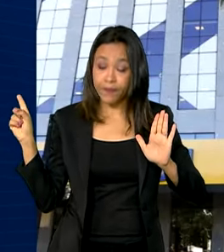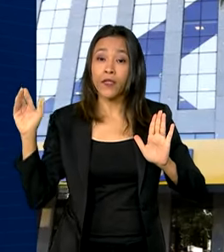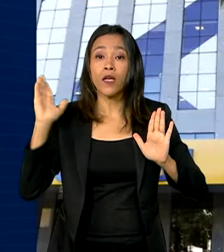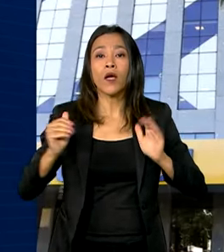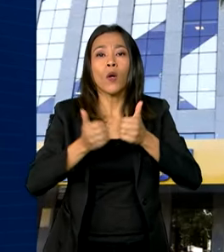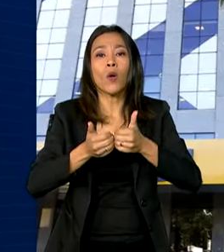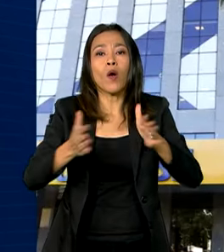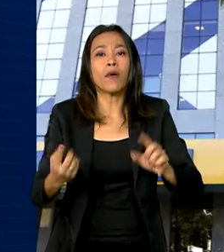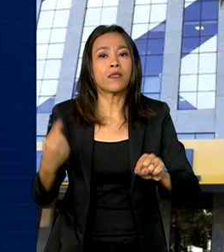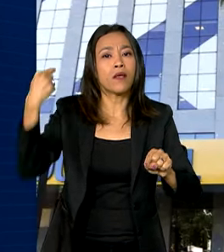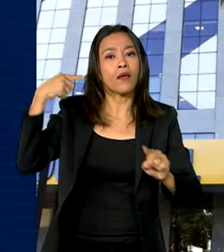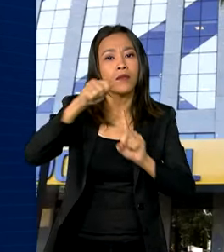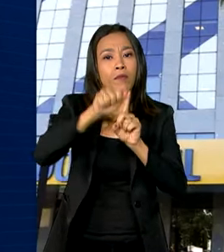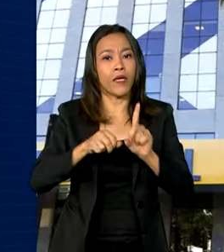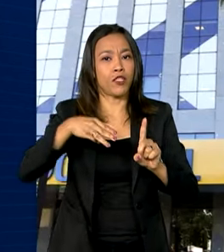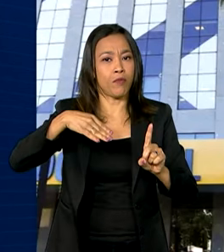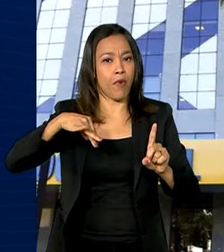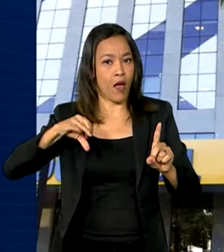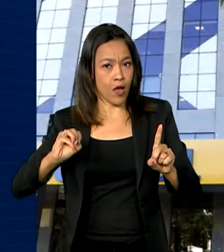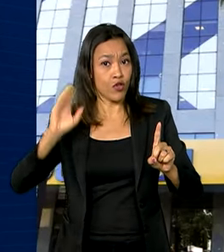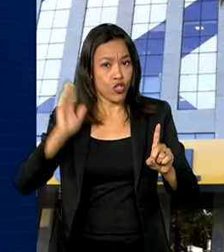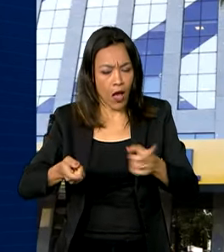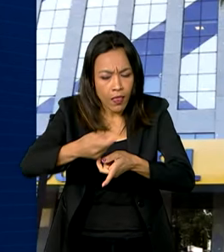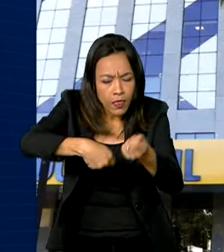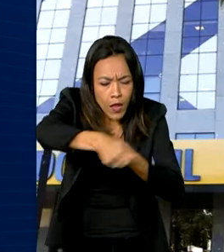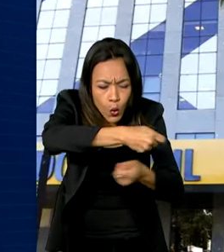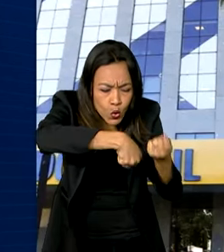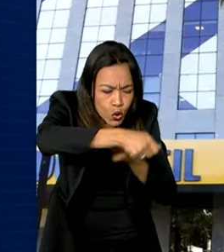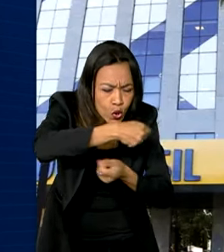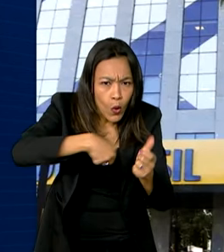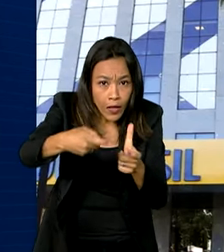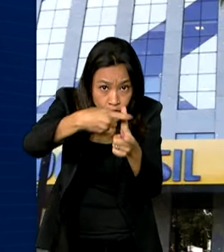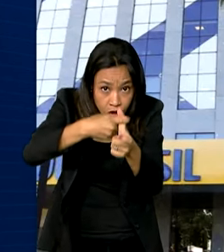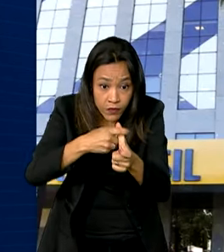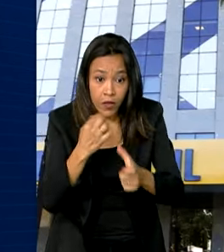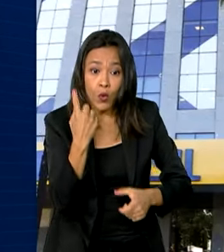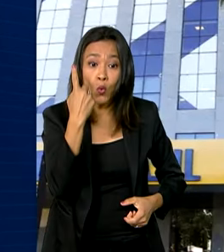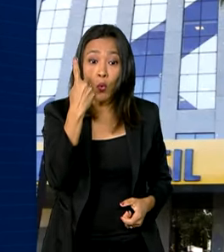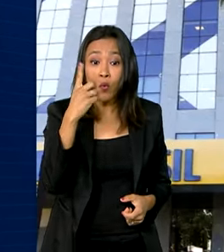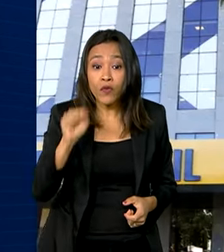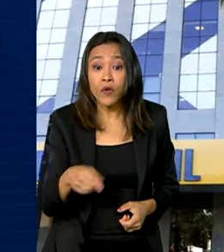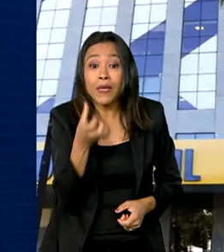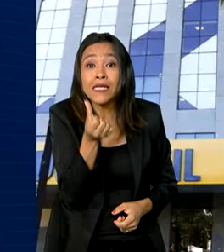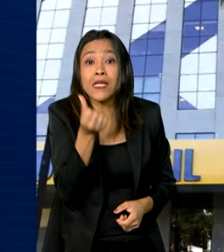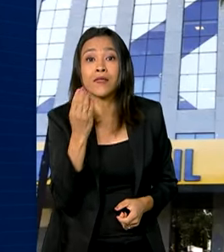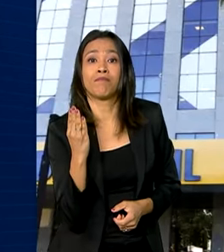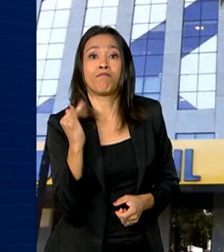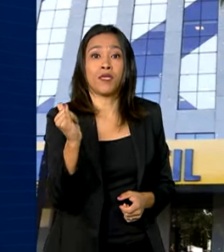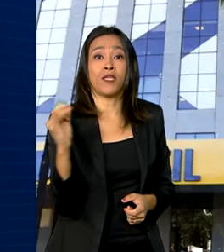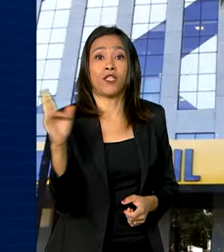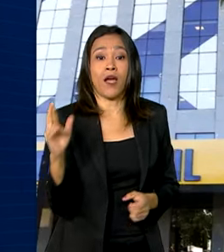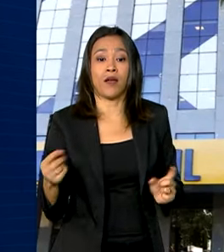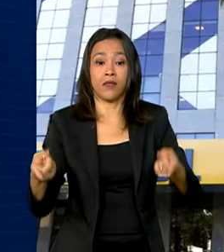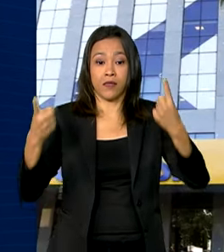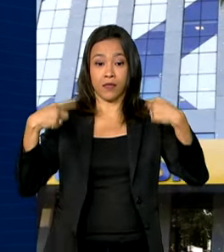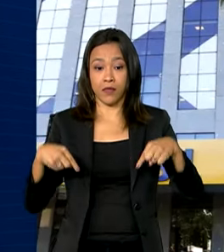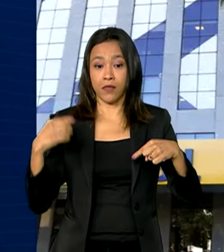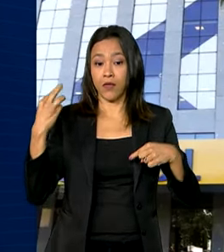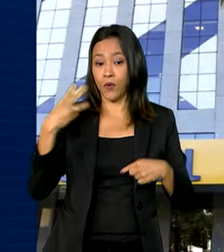iniciado em maio, renegociou R 1,6 bilhão com 31